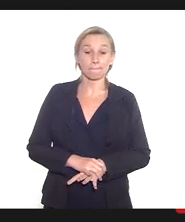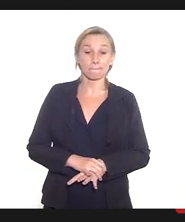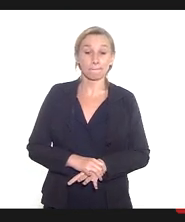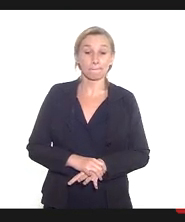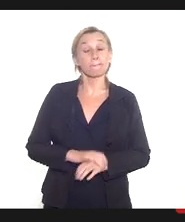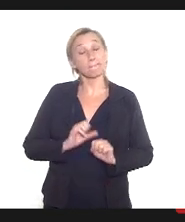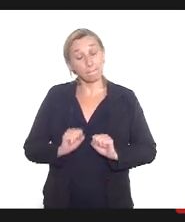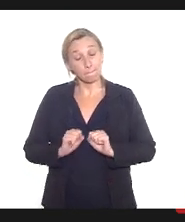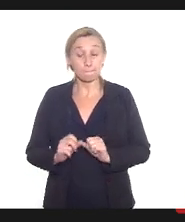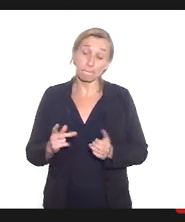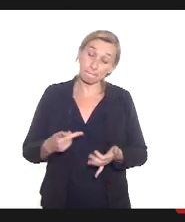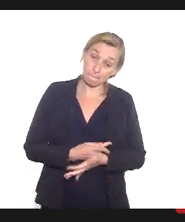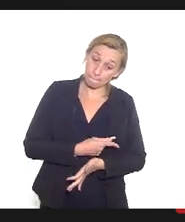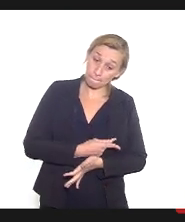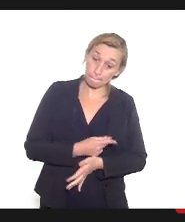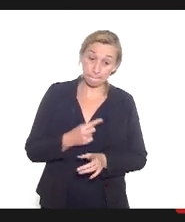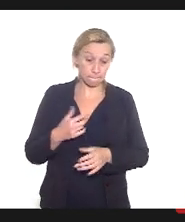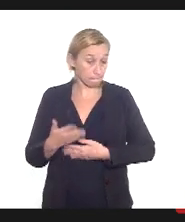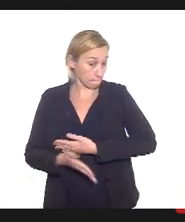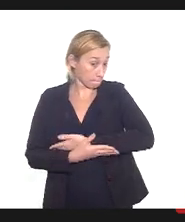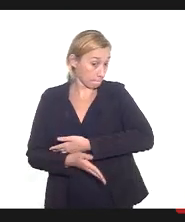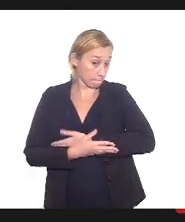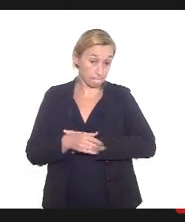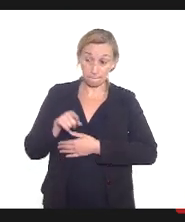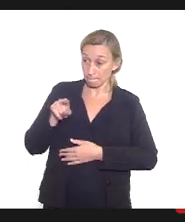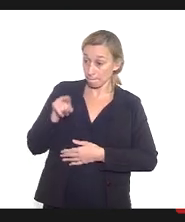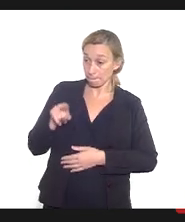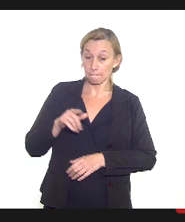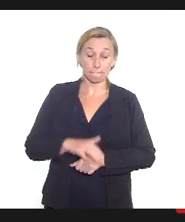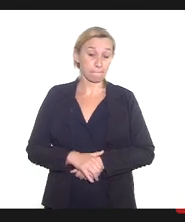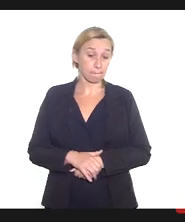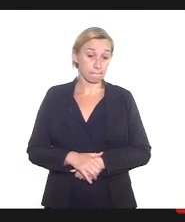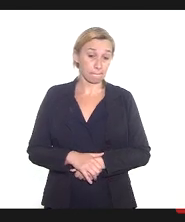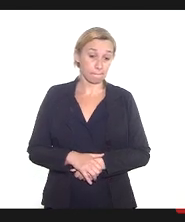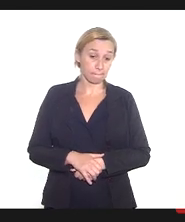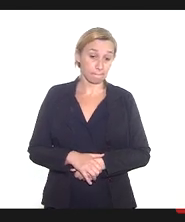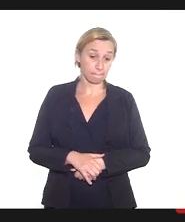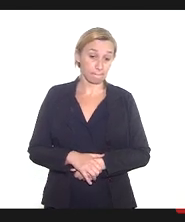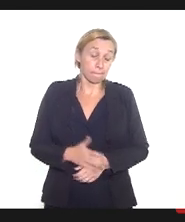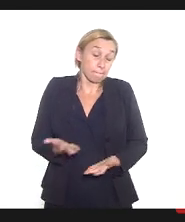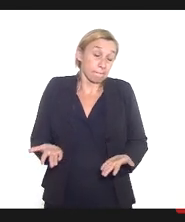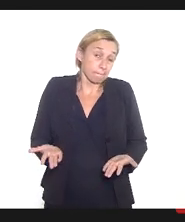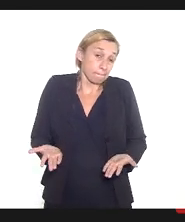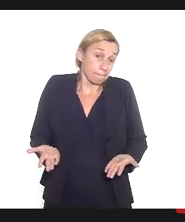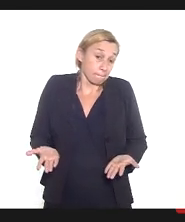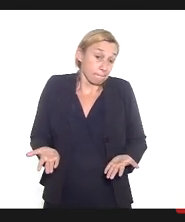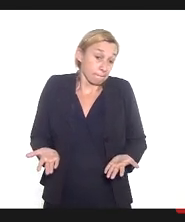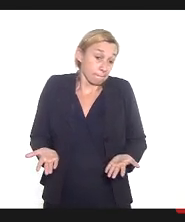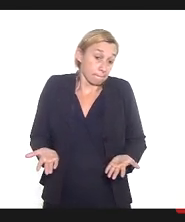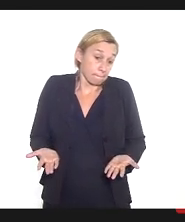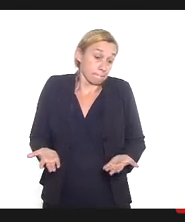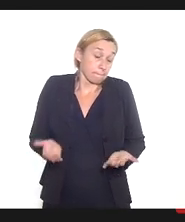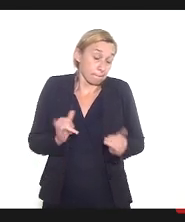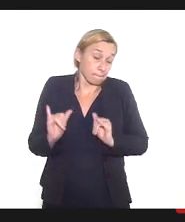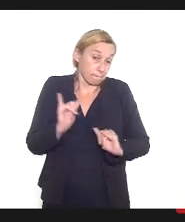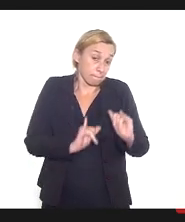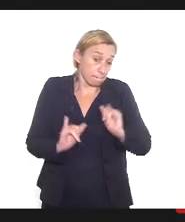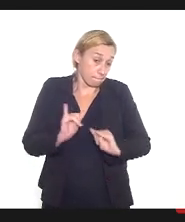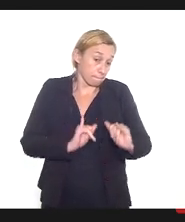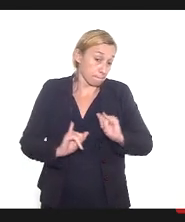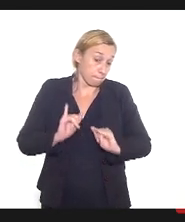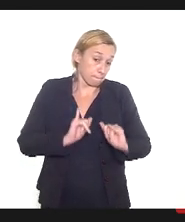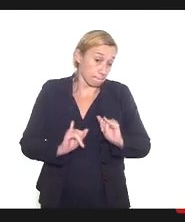que que poderia acontecer com o bebê com ela com enfim né ela seria informada de